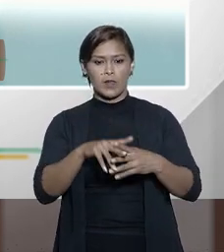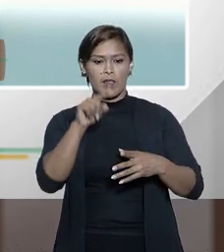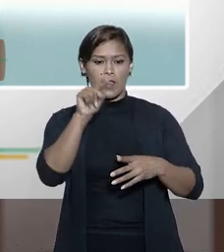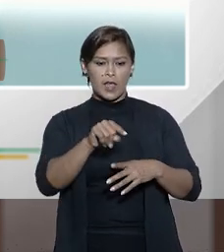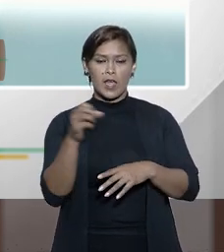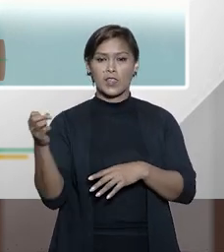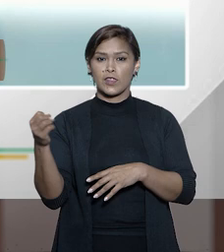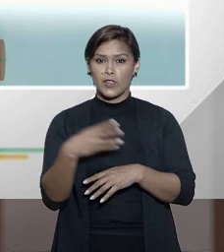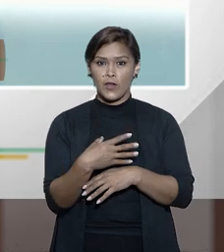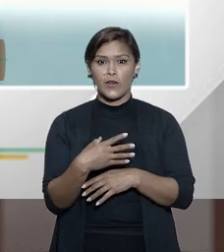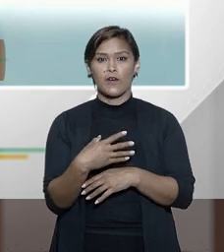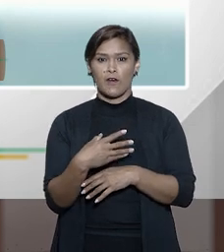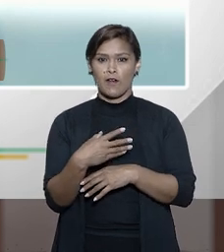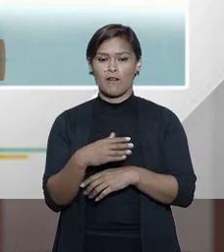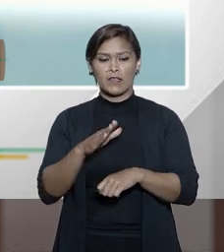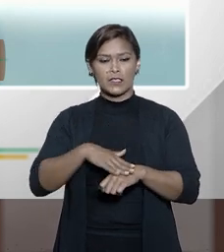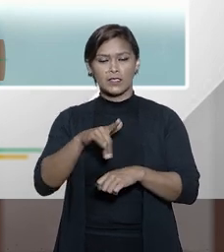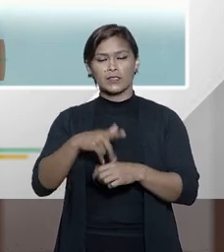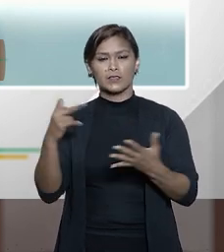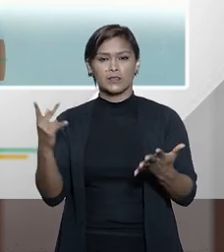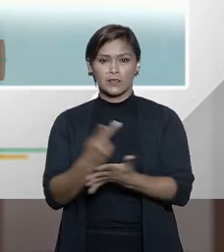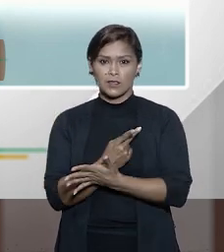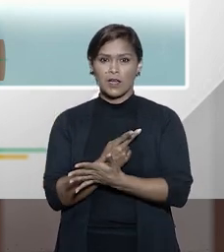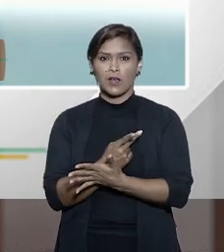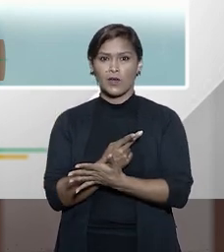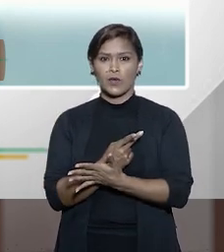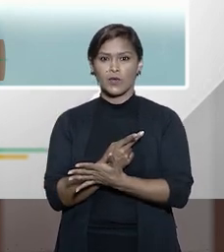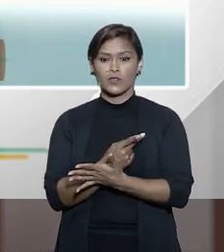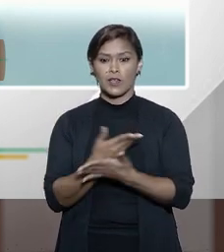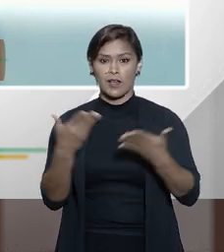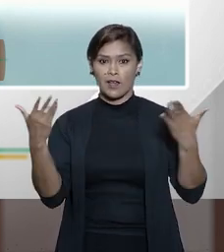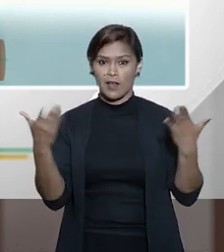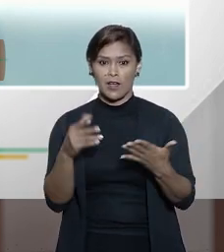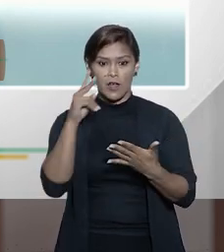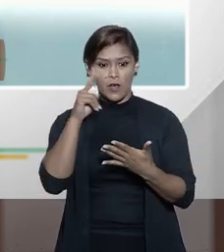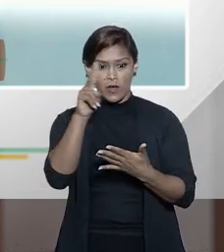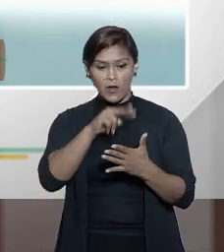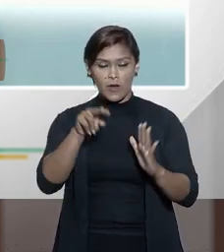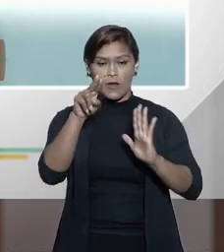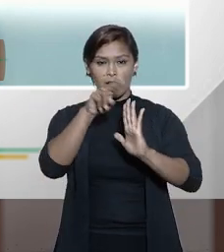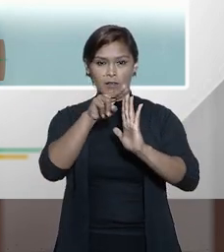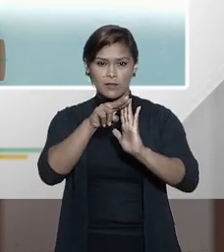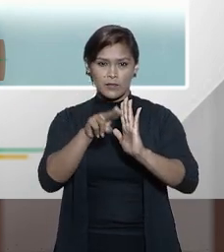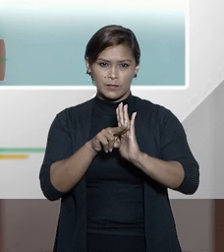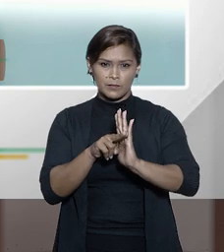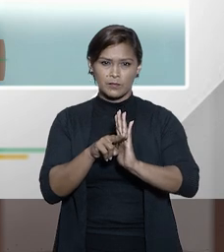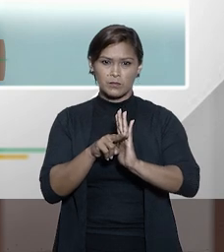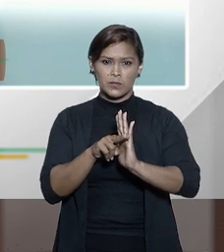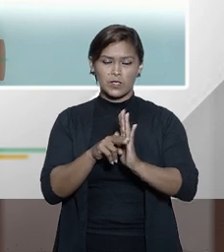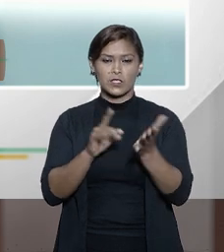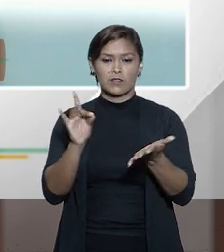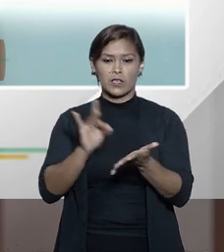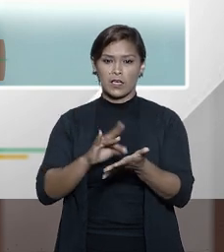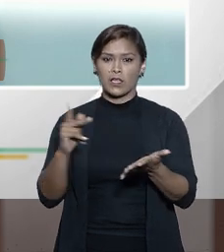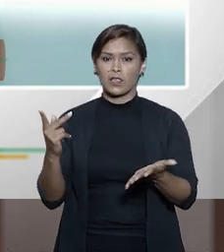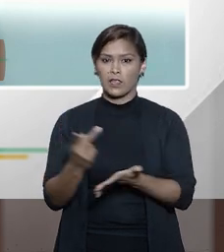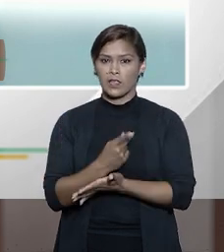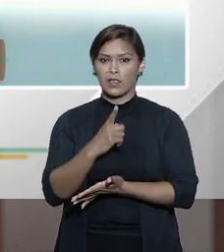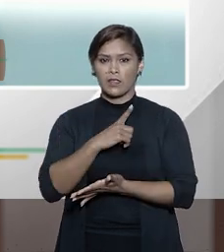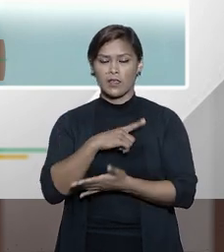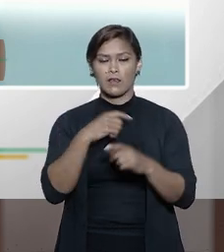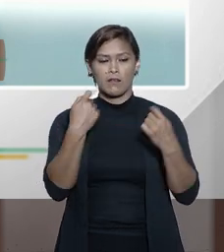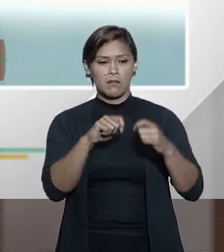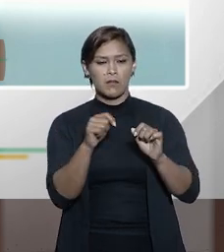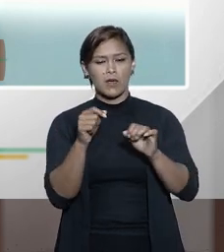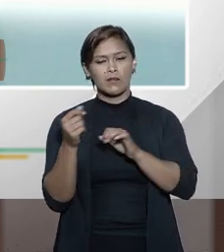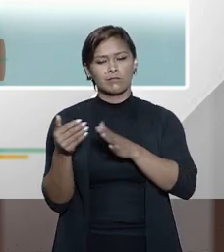é essa que é mais nova, que está acontecendo a despeito de uma normativa existente e